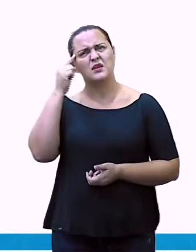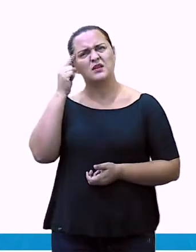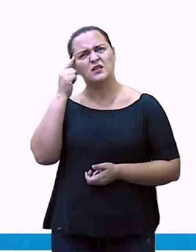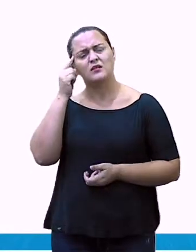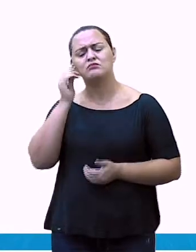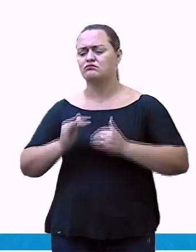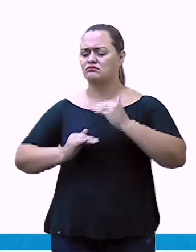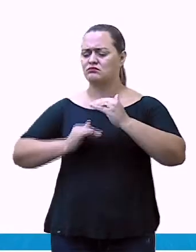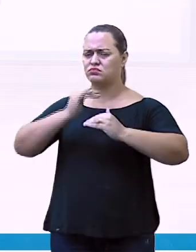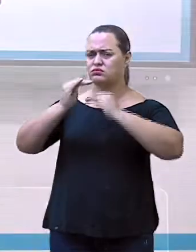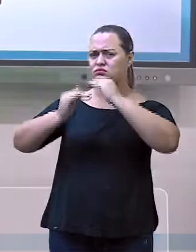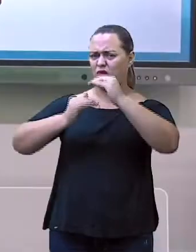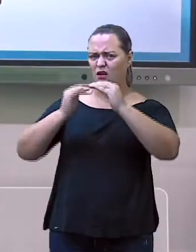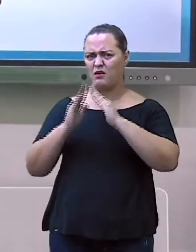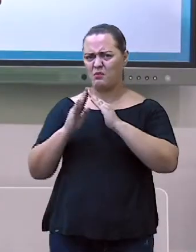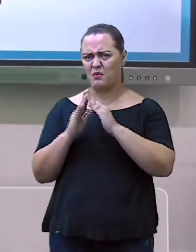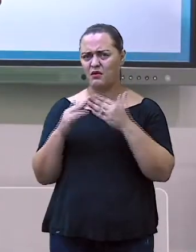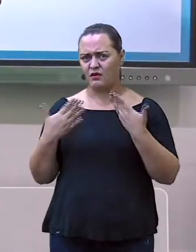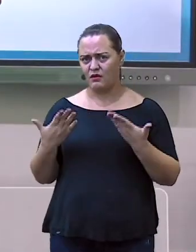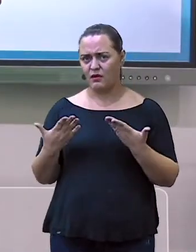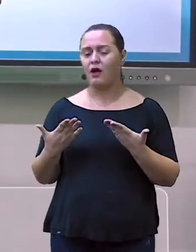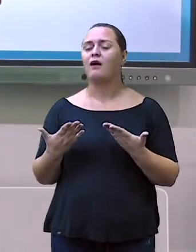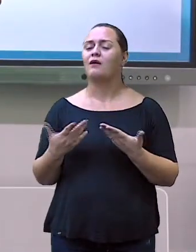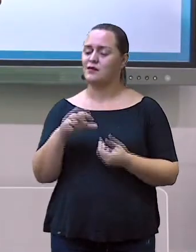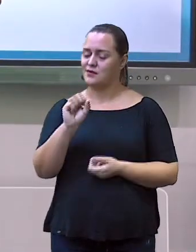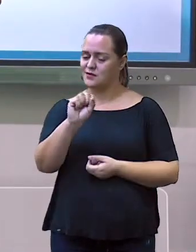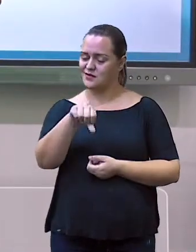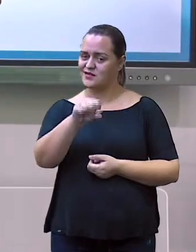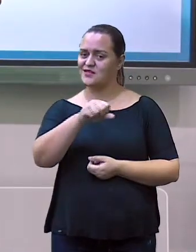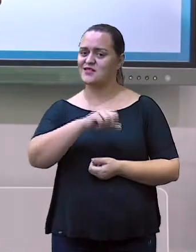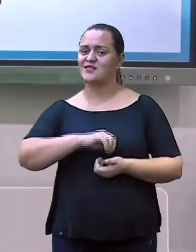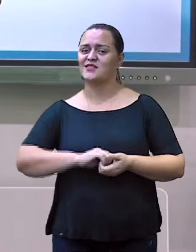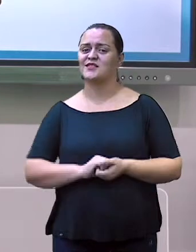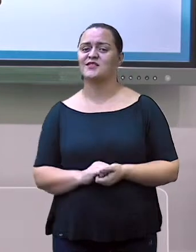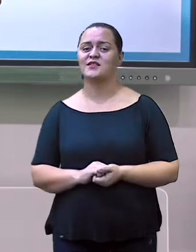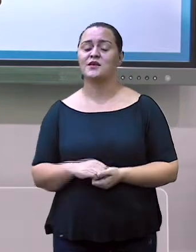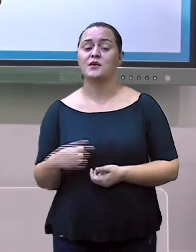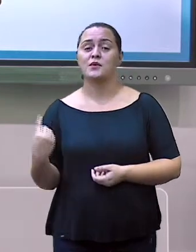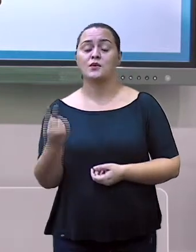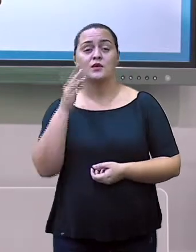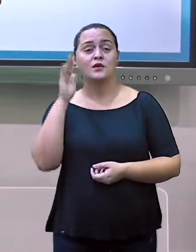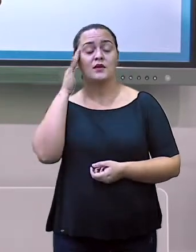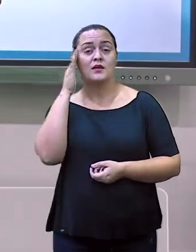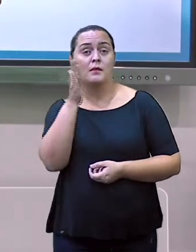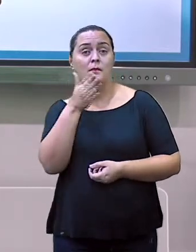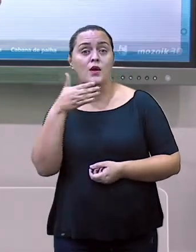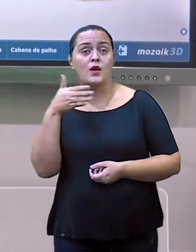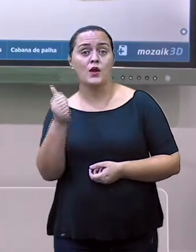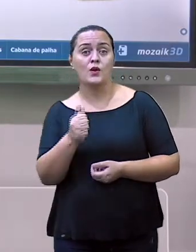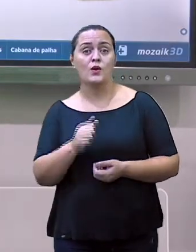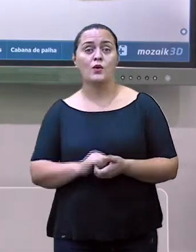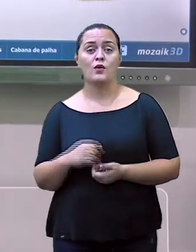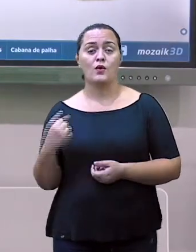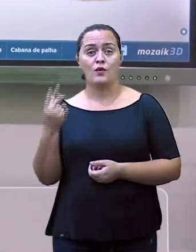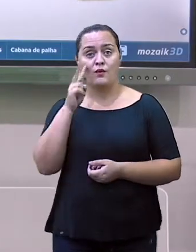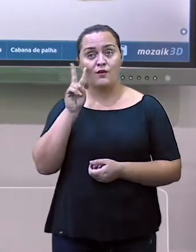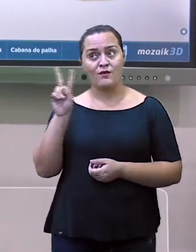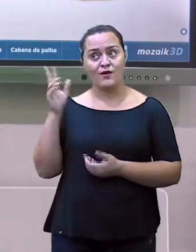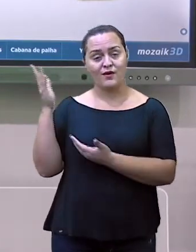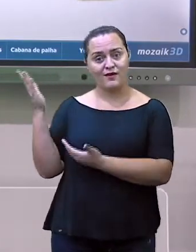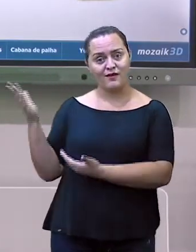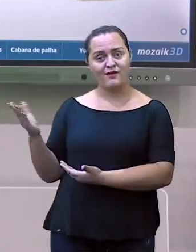A evolução das moradias. Para melhor compreensão do tema, vou utilizar o Mozabuki, ok?